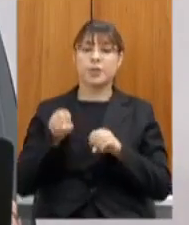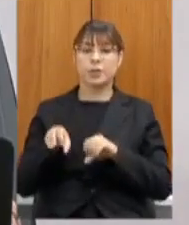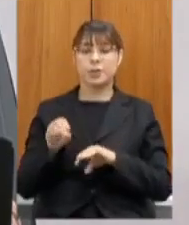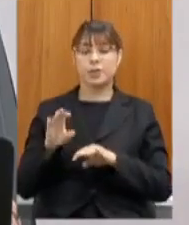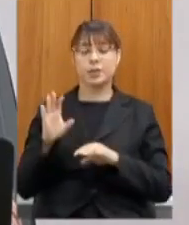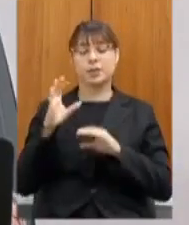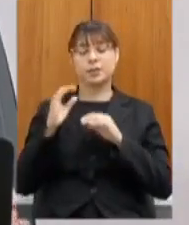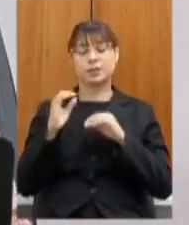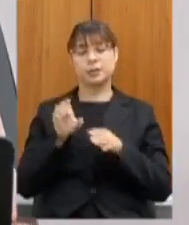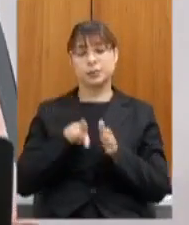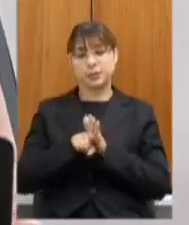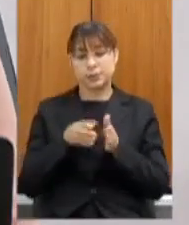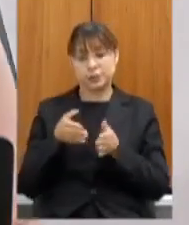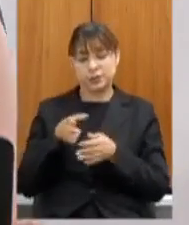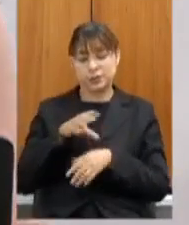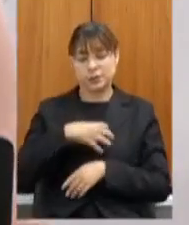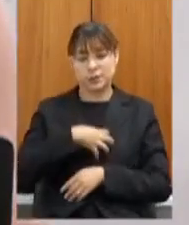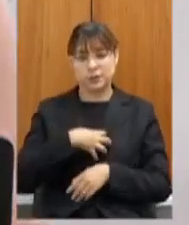deputado bom dia